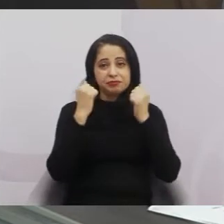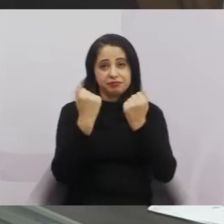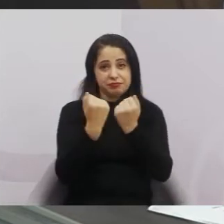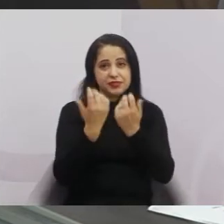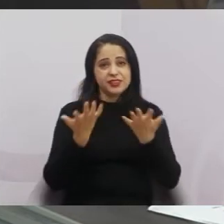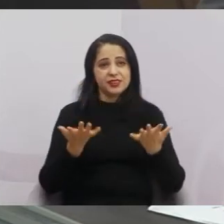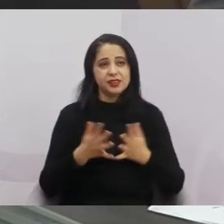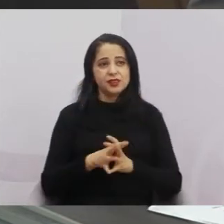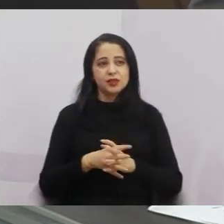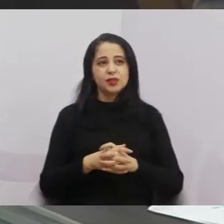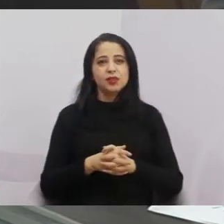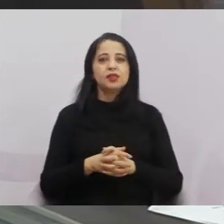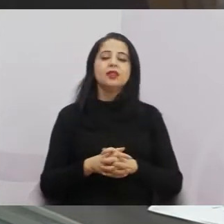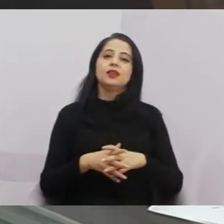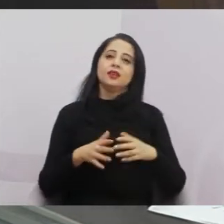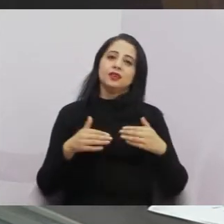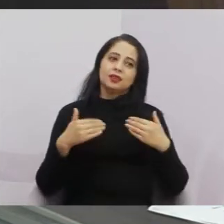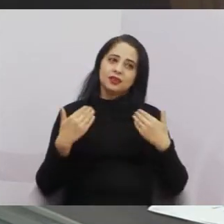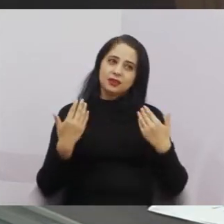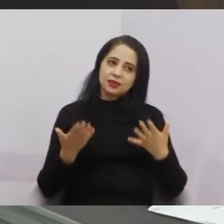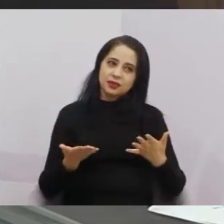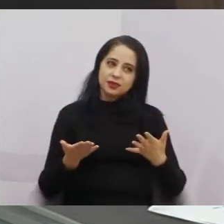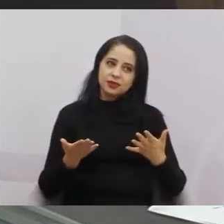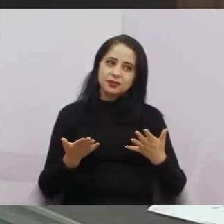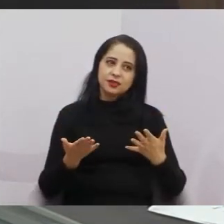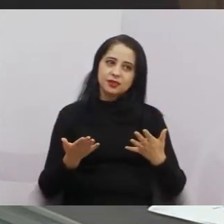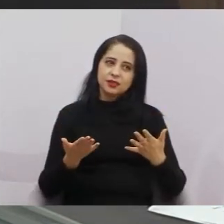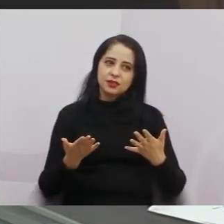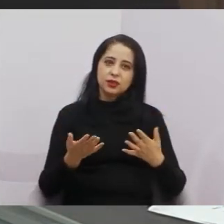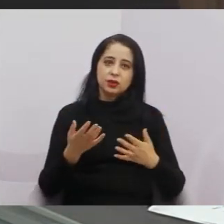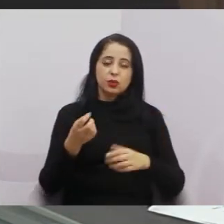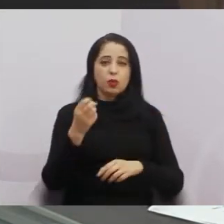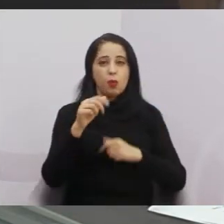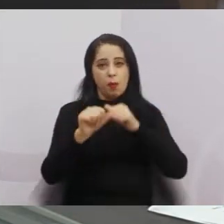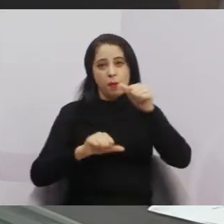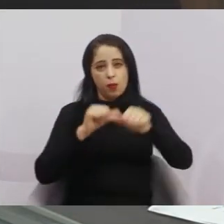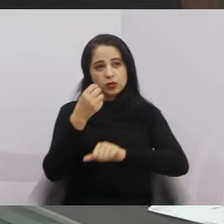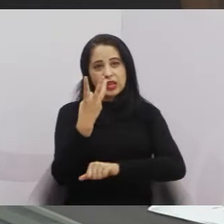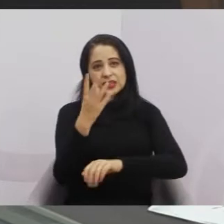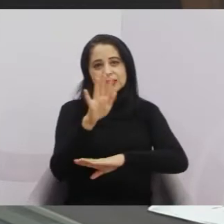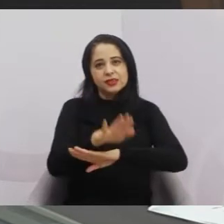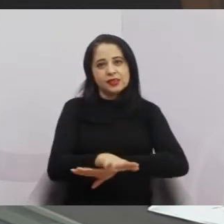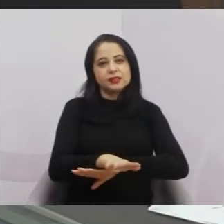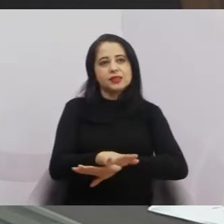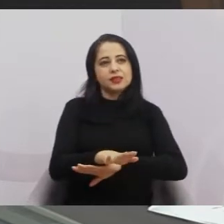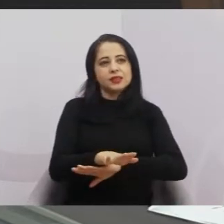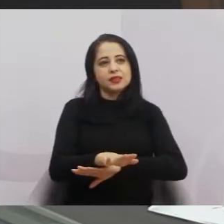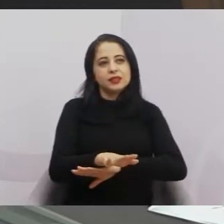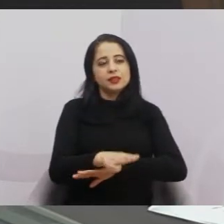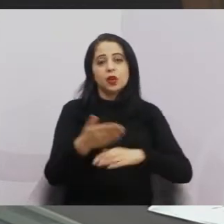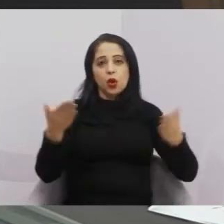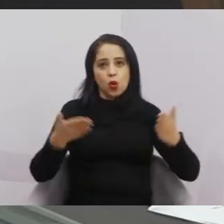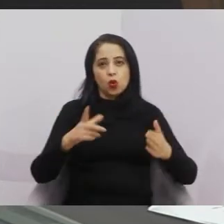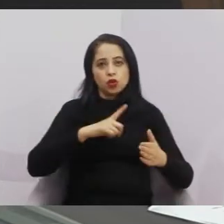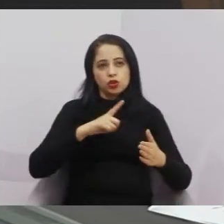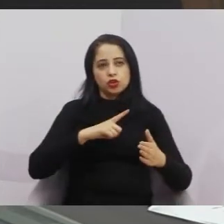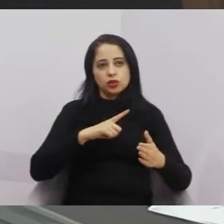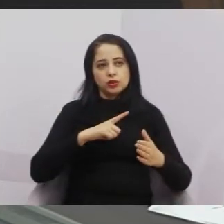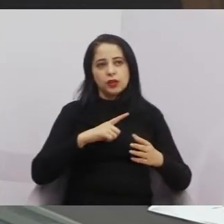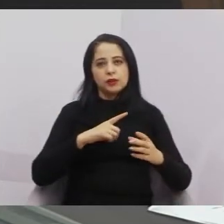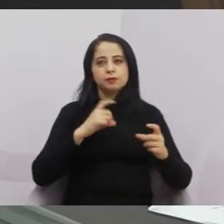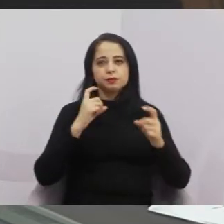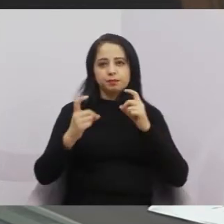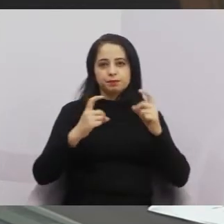É improdutivo a gente mudar a sessão para 3 horas da tarde. Hoje, nós tivemos sessão solene, Sônia,